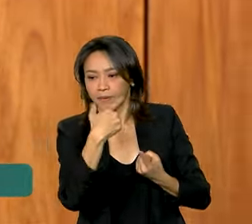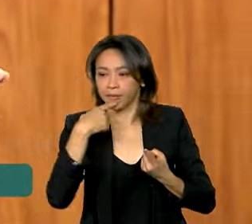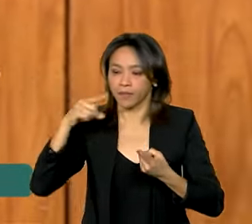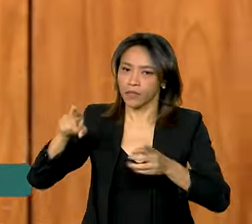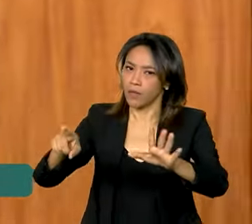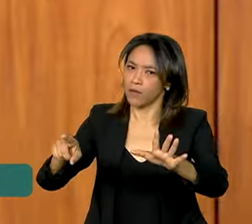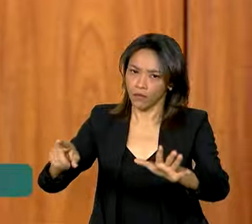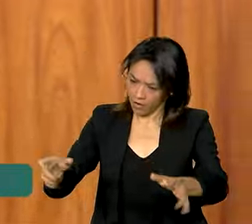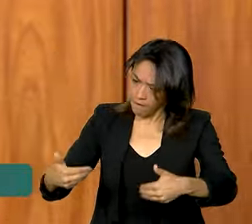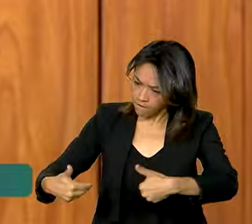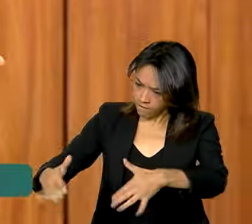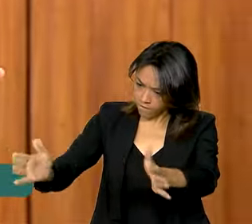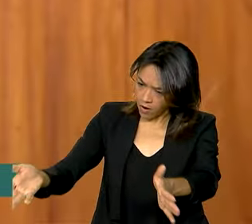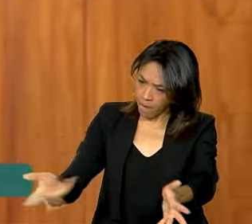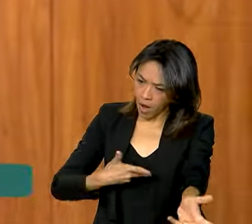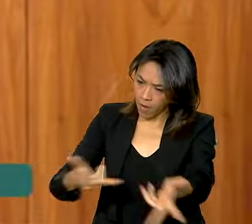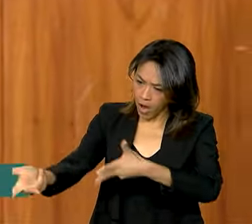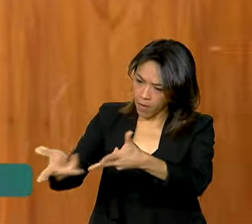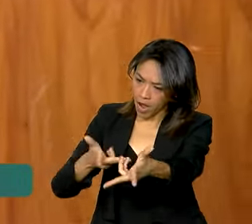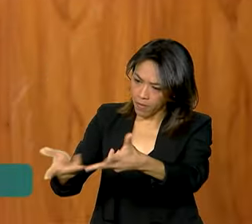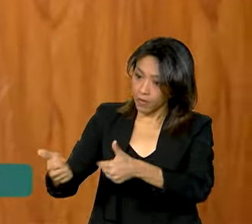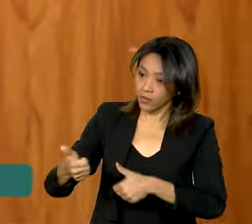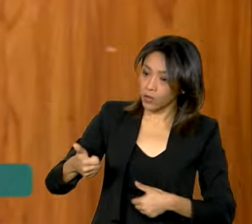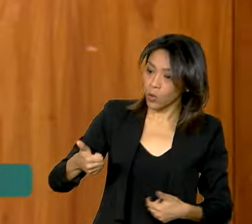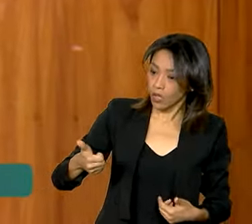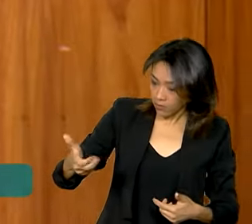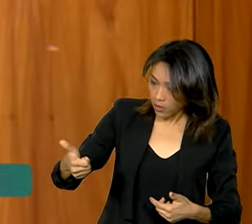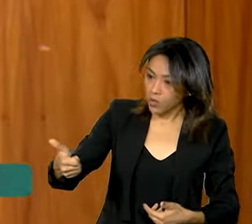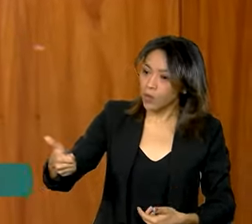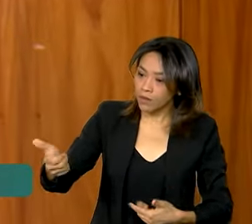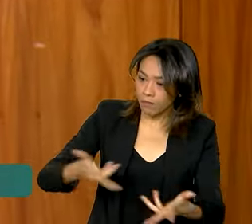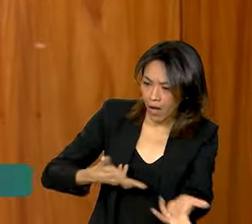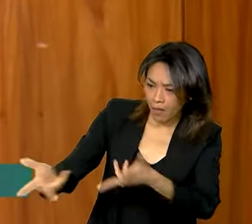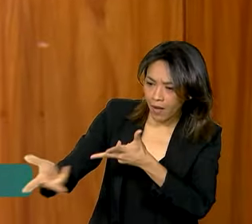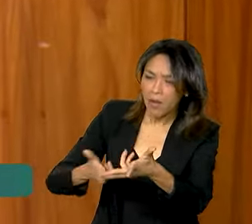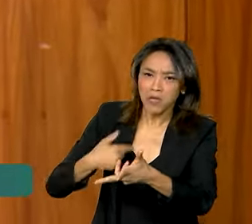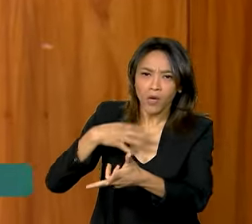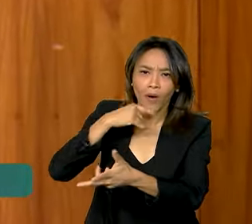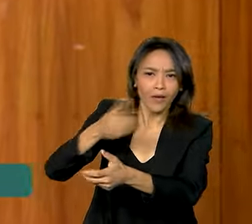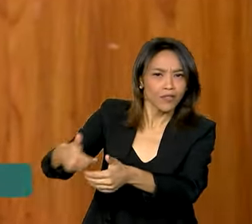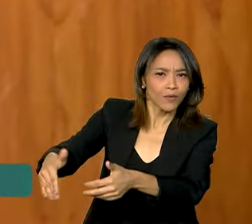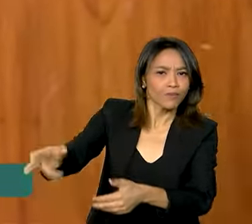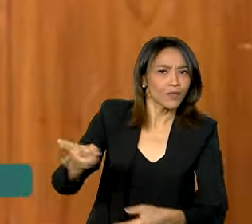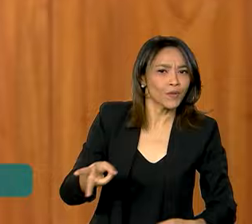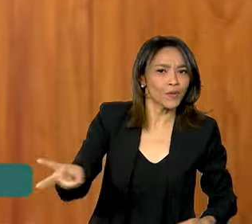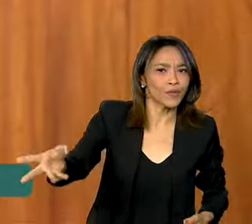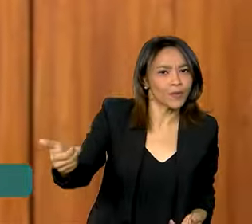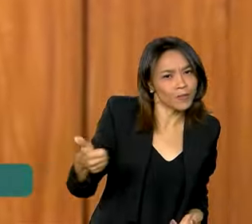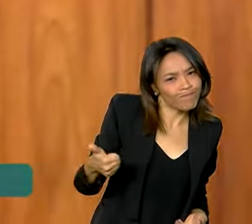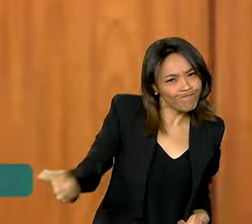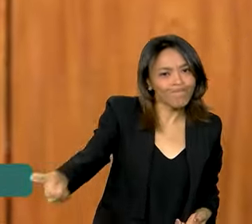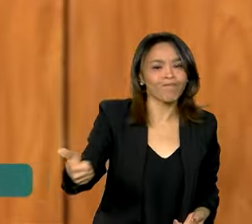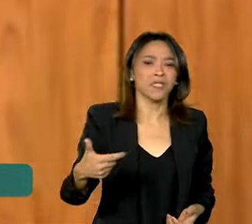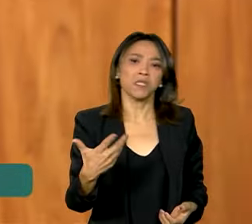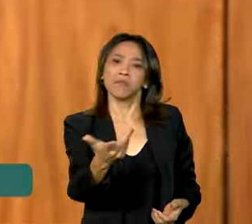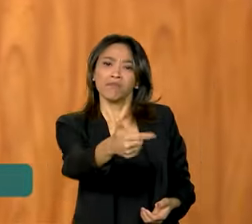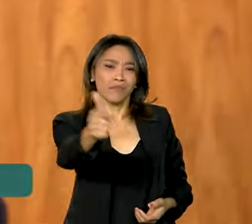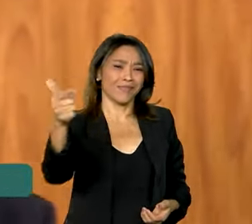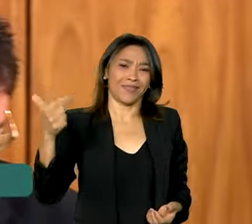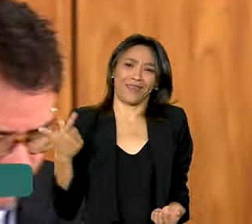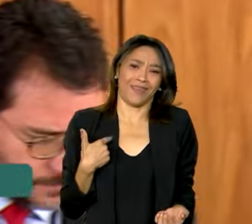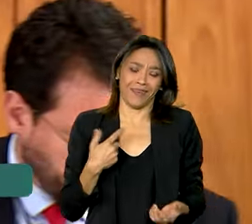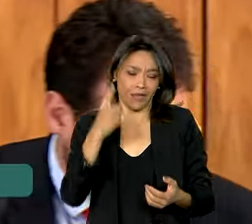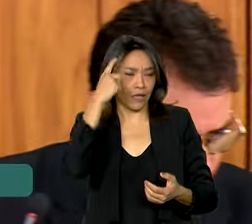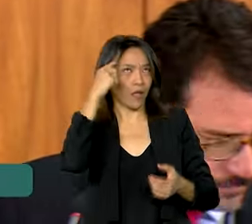O time entra para jogar e o time está jogando do jeito que eu acho que deve jogar, portanto, não existe nenhuma